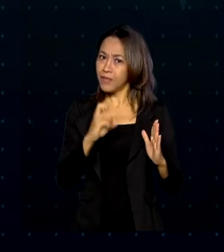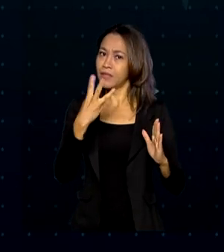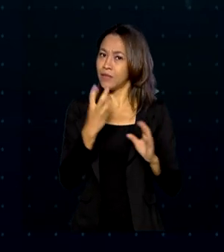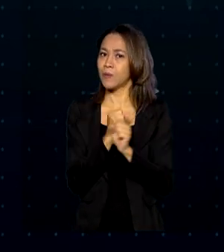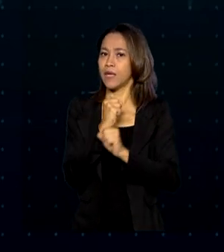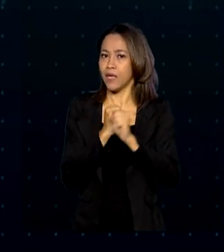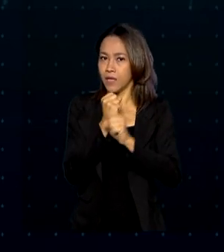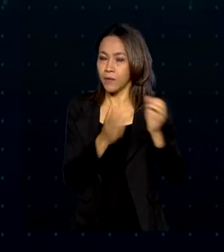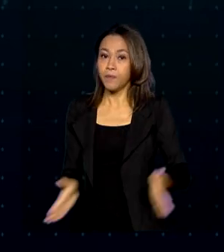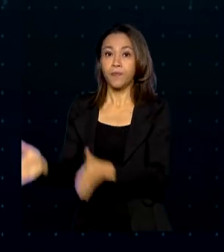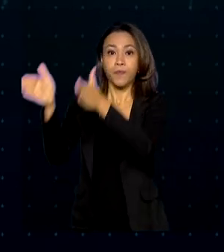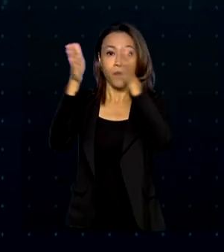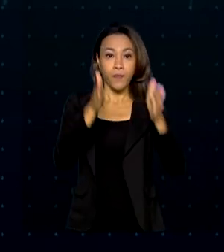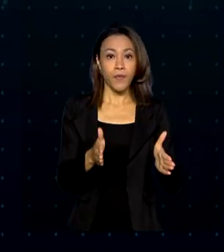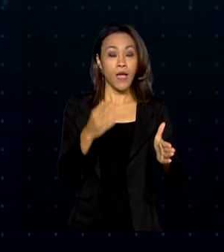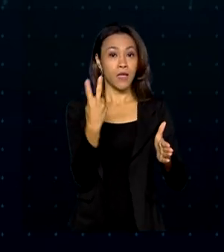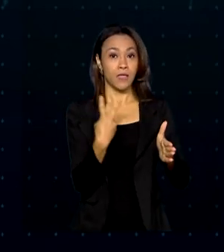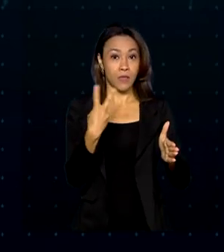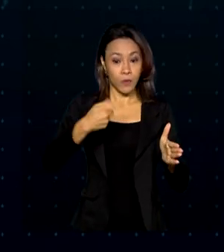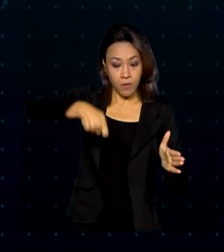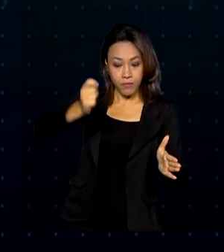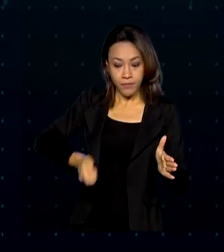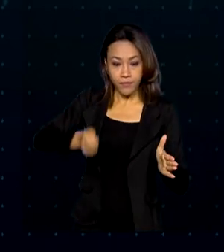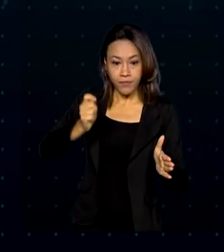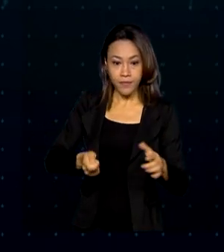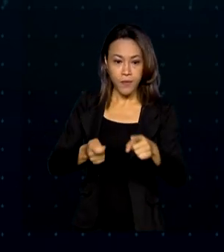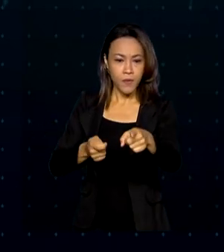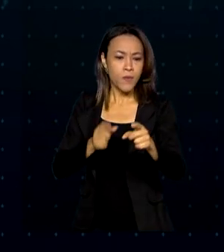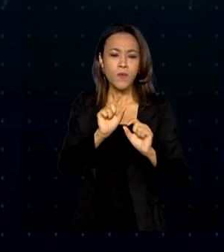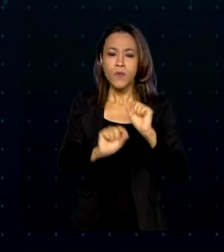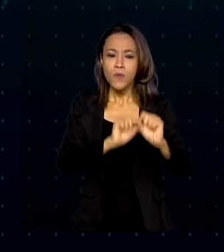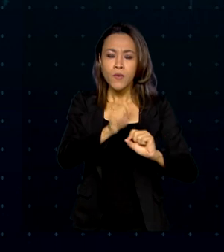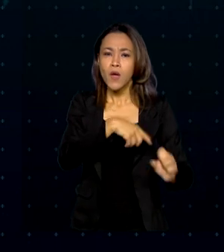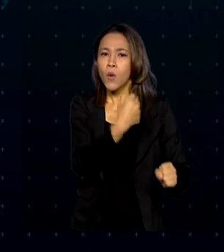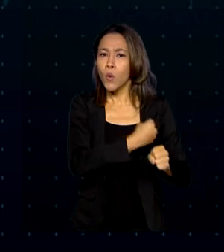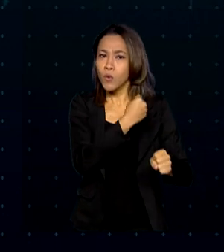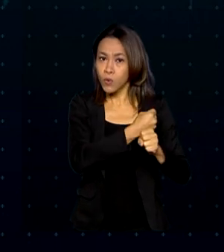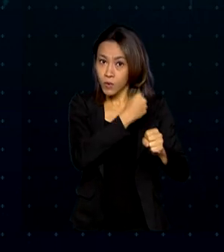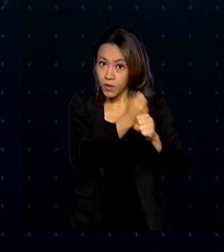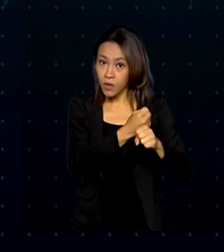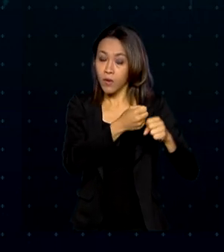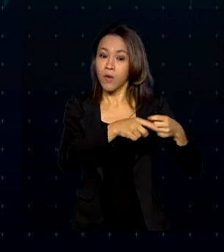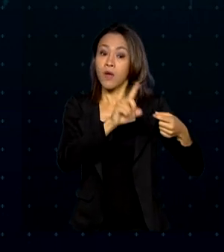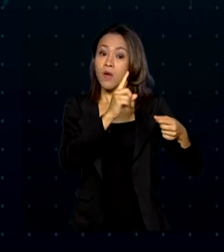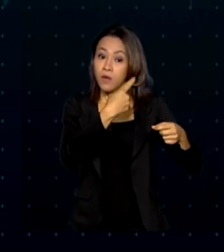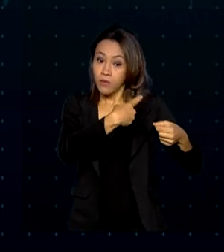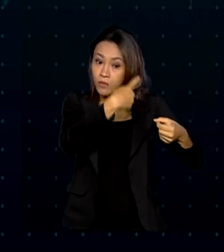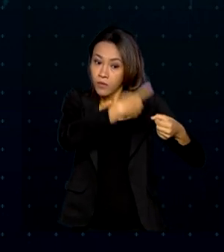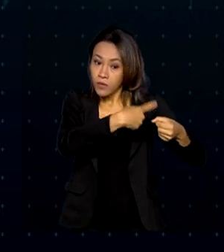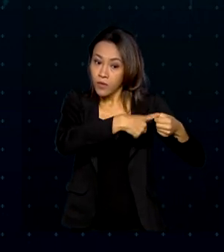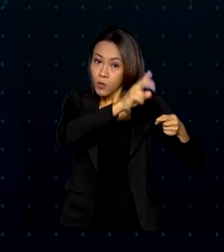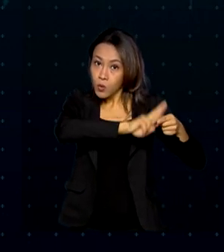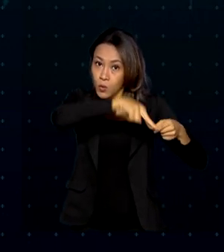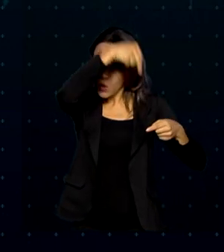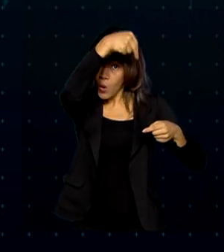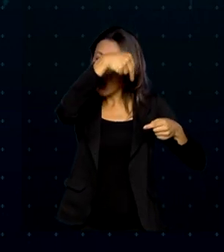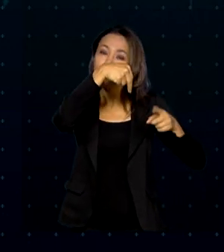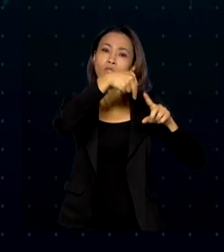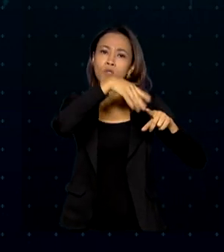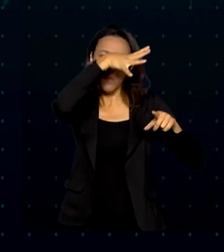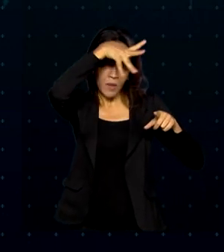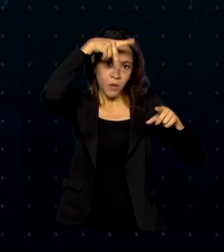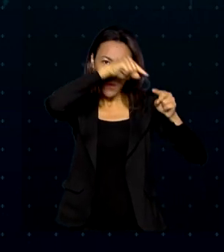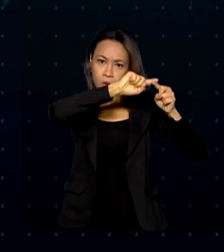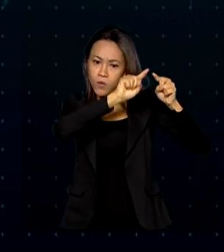A segunda concessão será da Ferrogrão, projeto que prevê a construção de uma ferrovia ligando a produção do norte, do Mato Grosso,